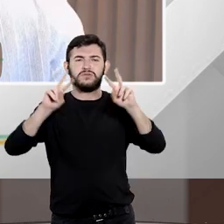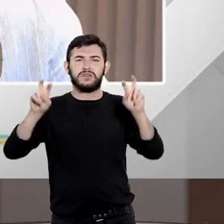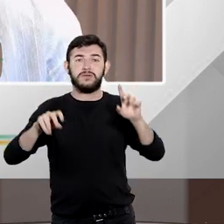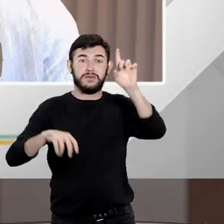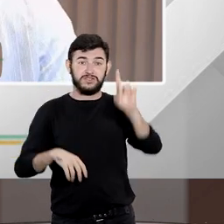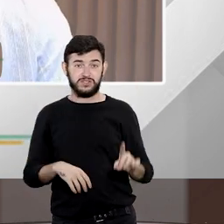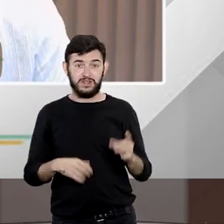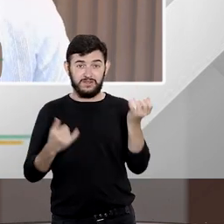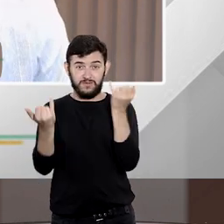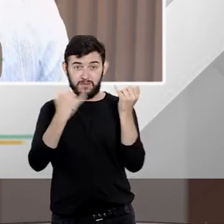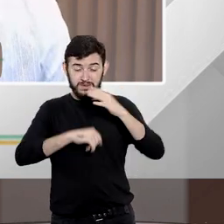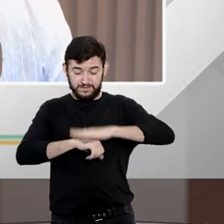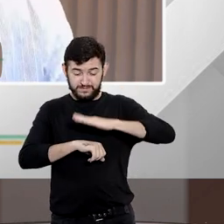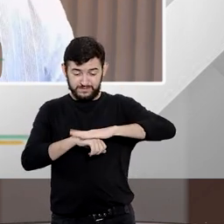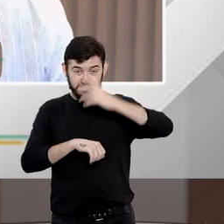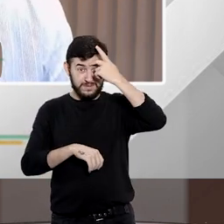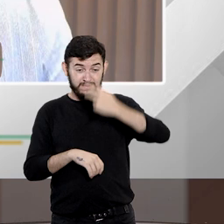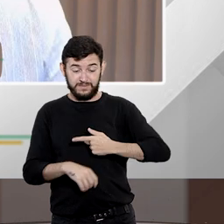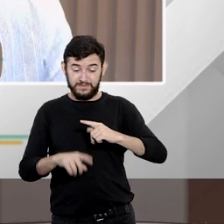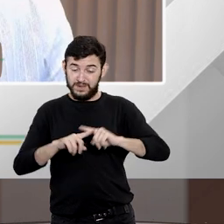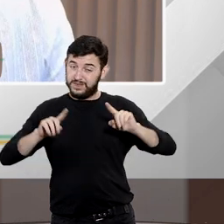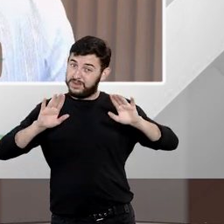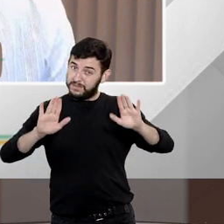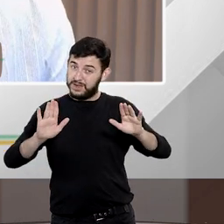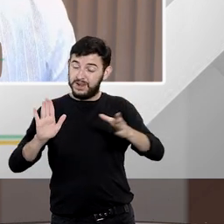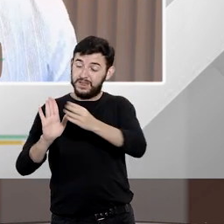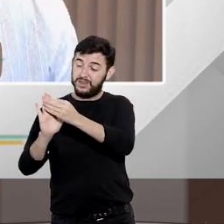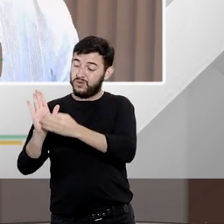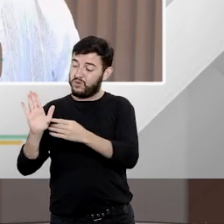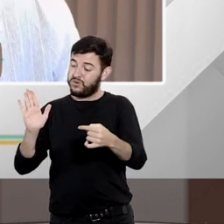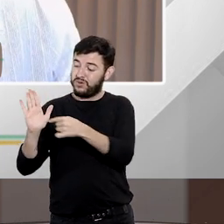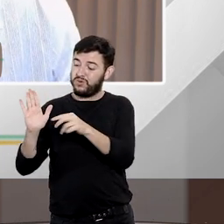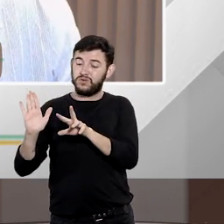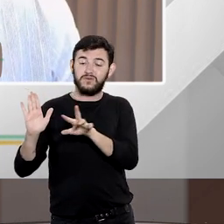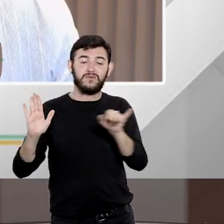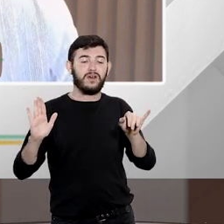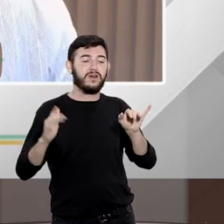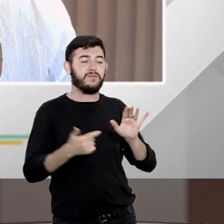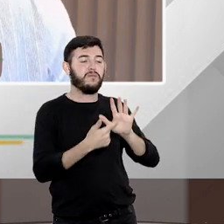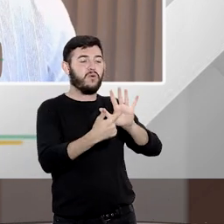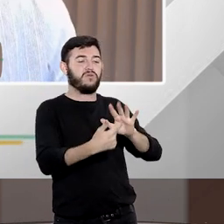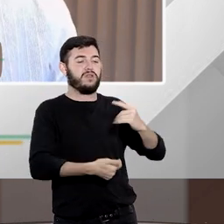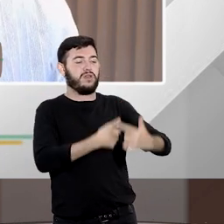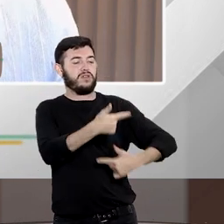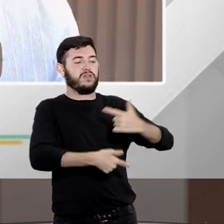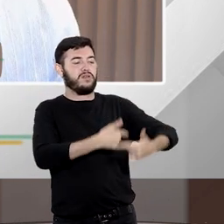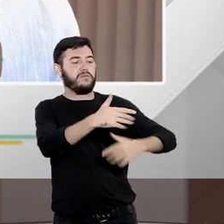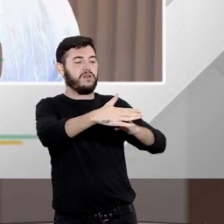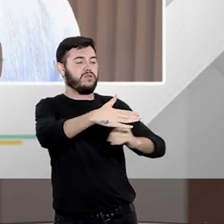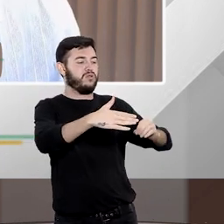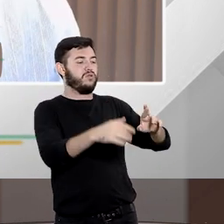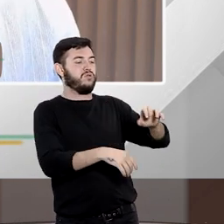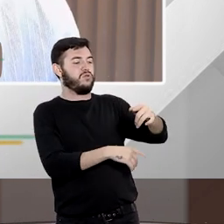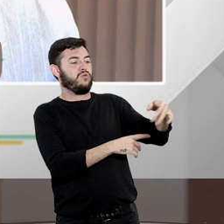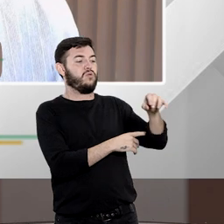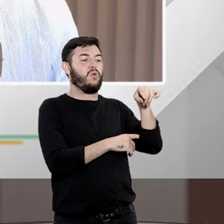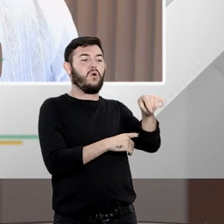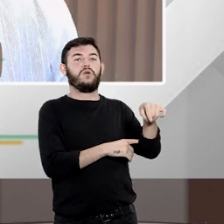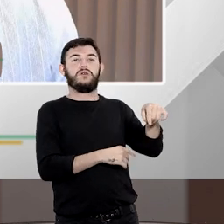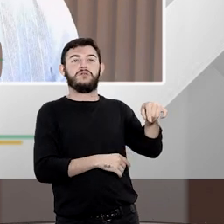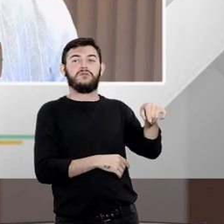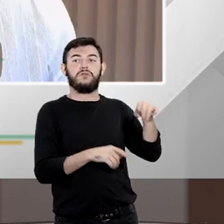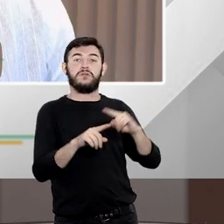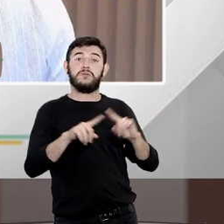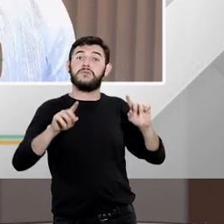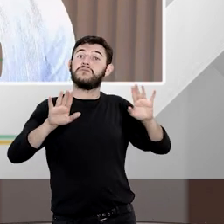das minhas informações trabalham também a atuação do órgão público a forma como